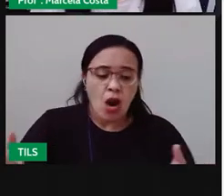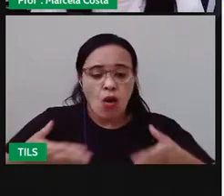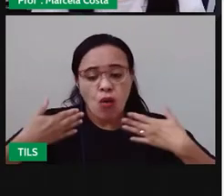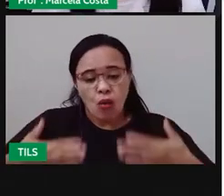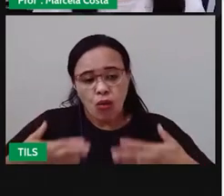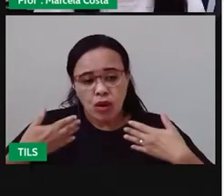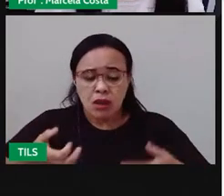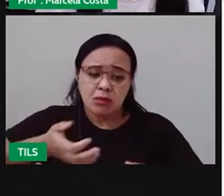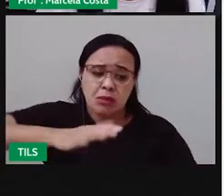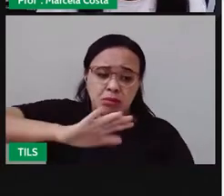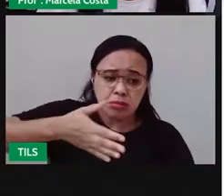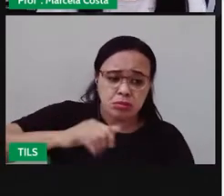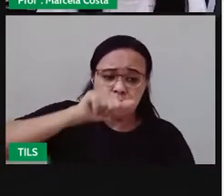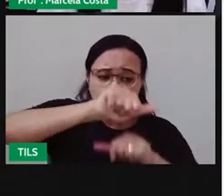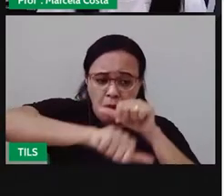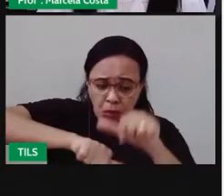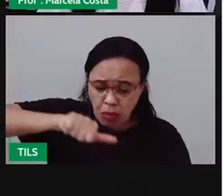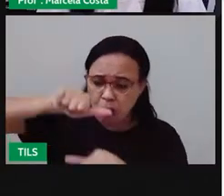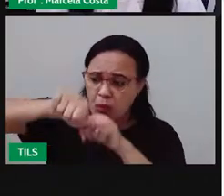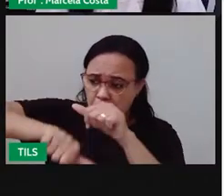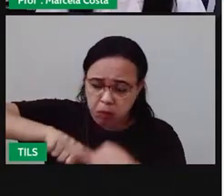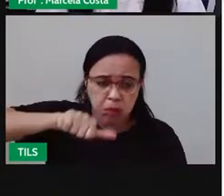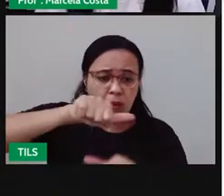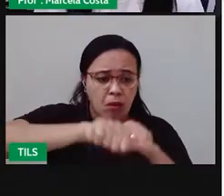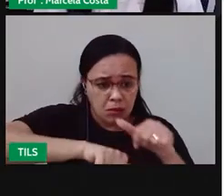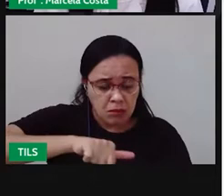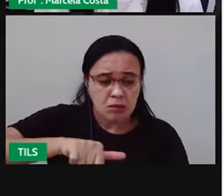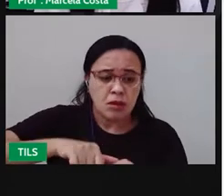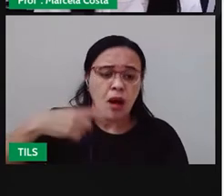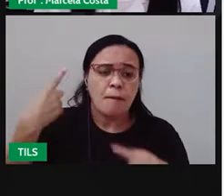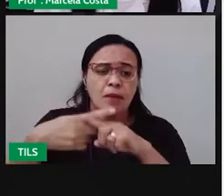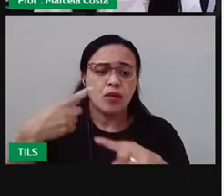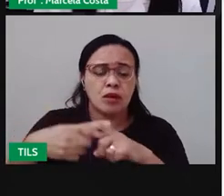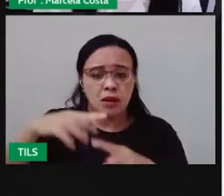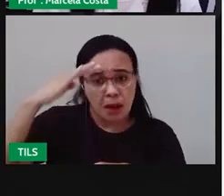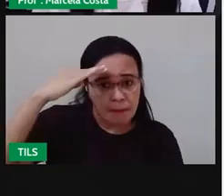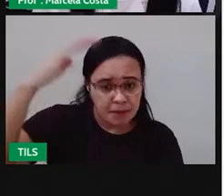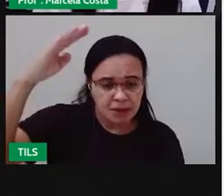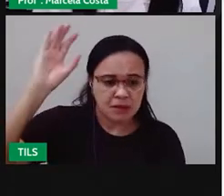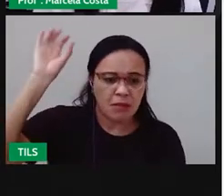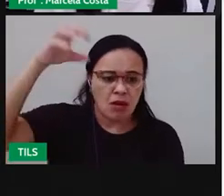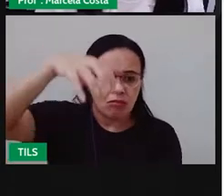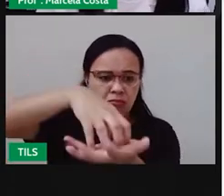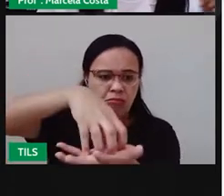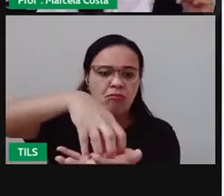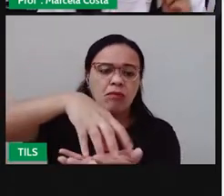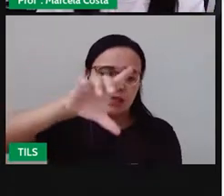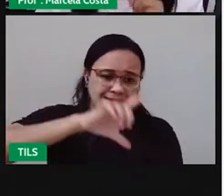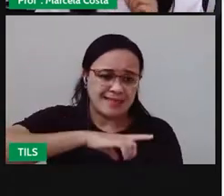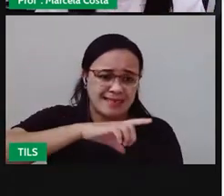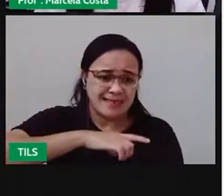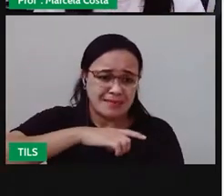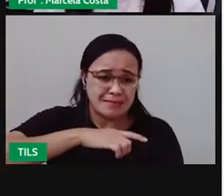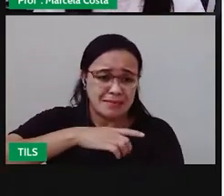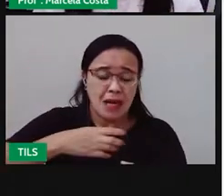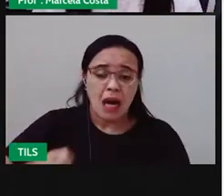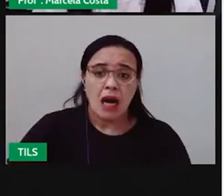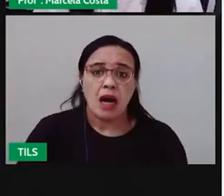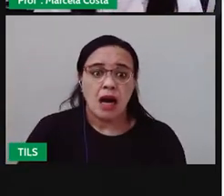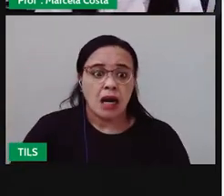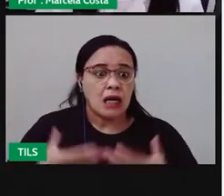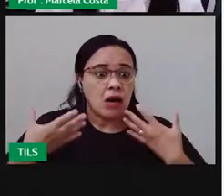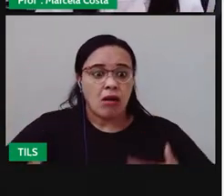que abrange especialmente a região central do nordeste, onde as temperaturas são elevadas durante o ano todo.